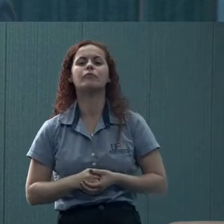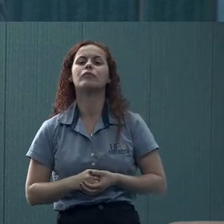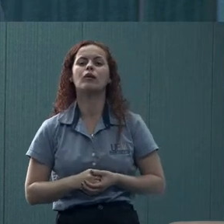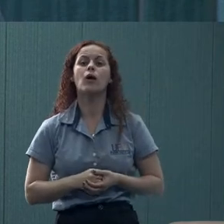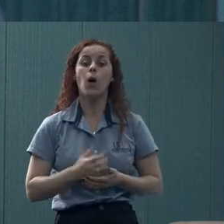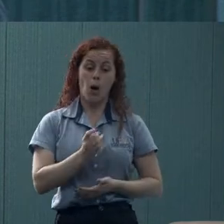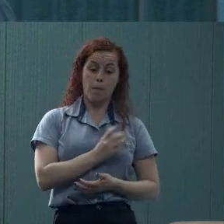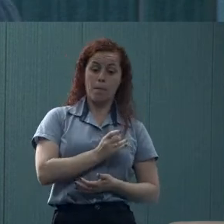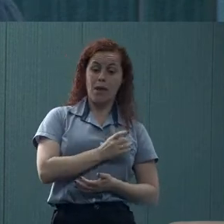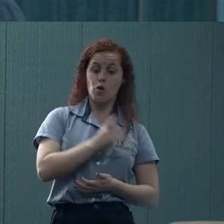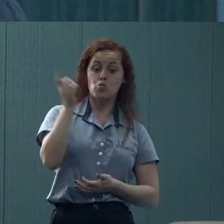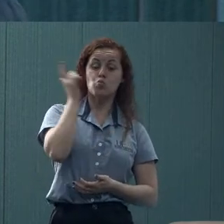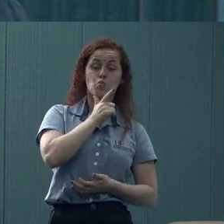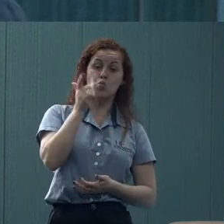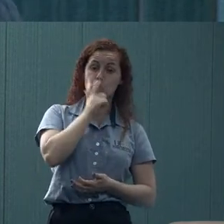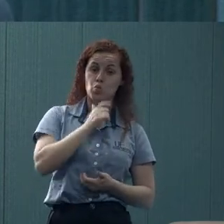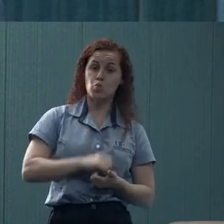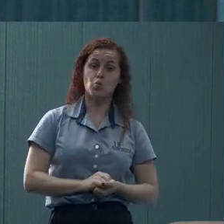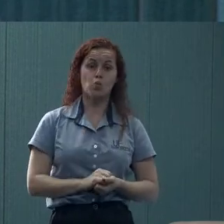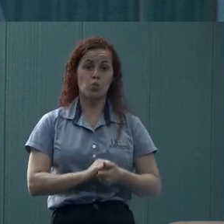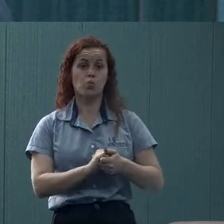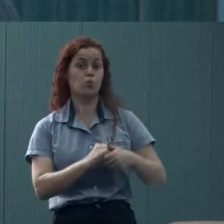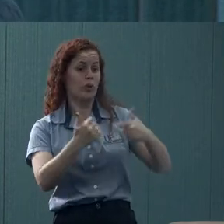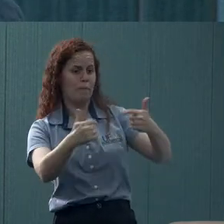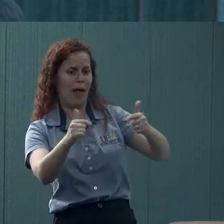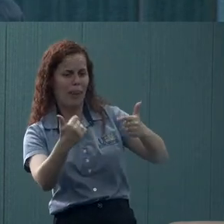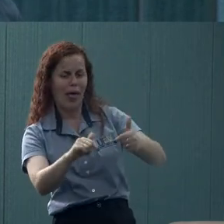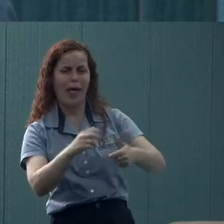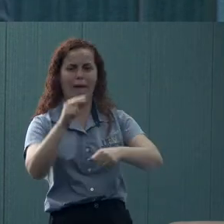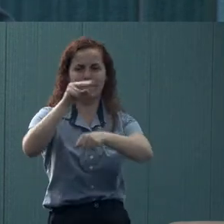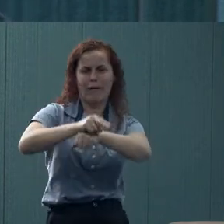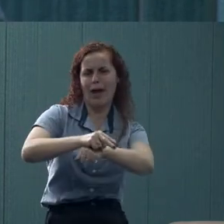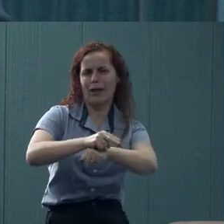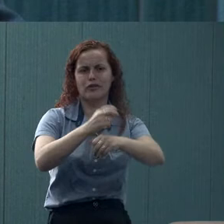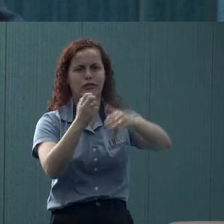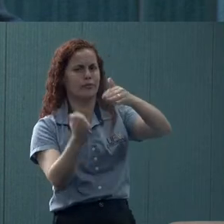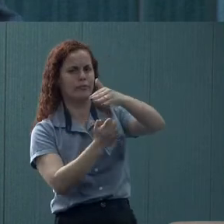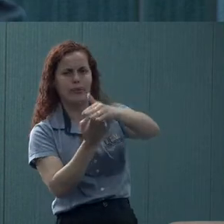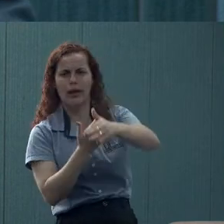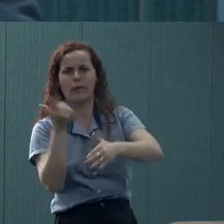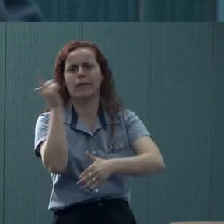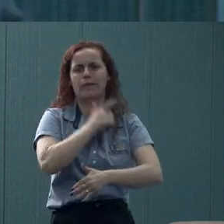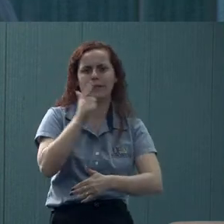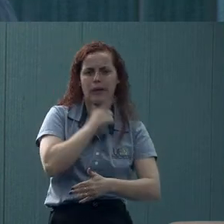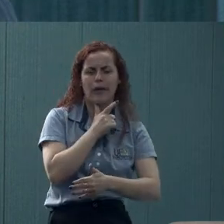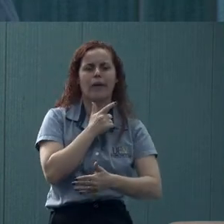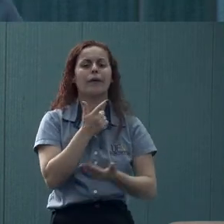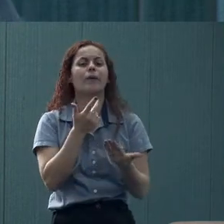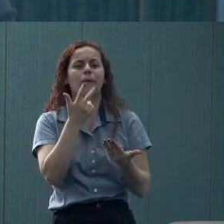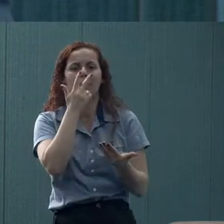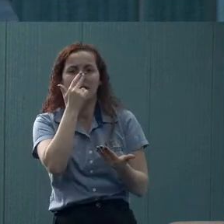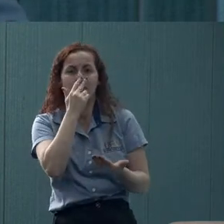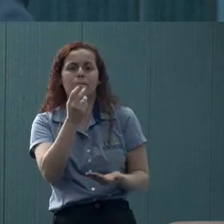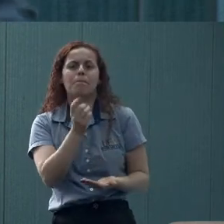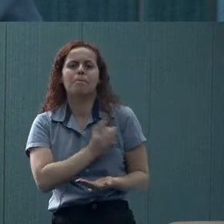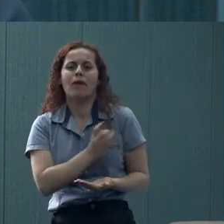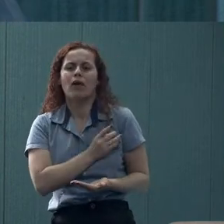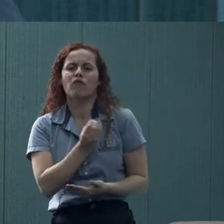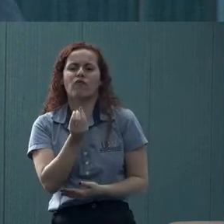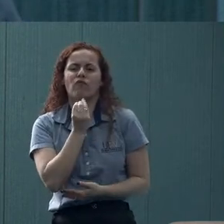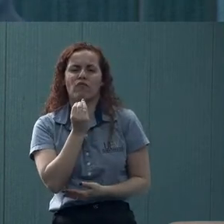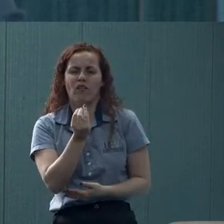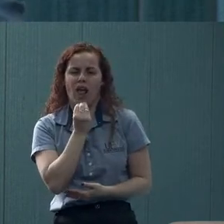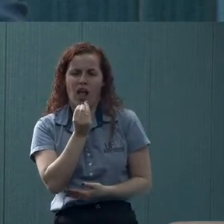o medo de não conseguir um emprego, de não conseguir trabalhar na área, o medo de fracassar. Eu acho que grande